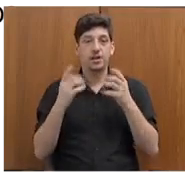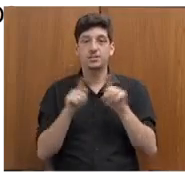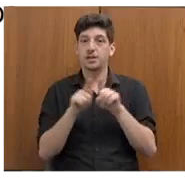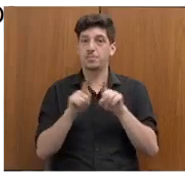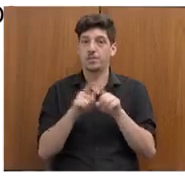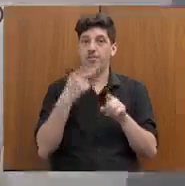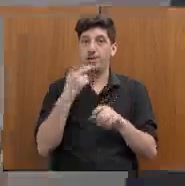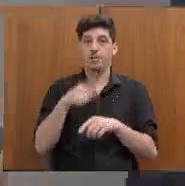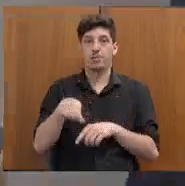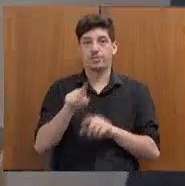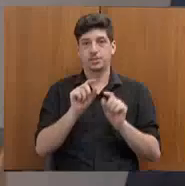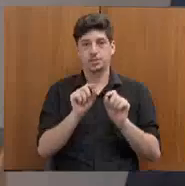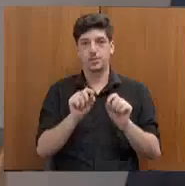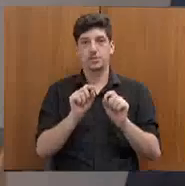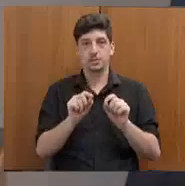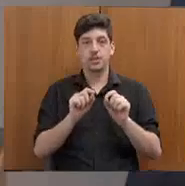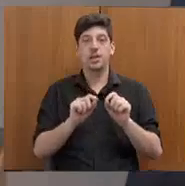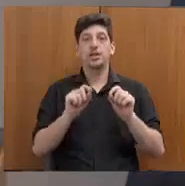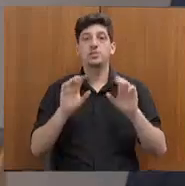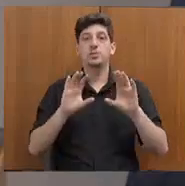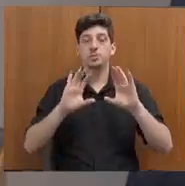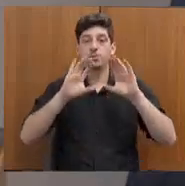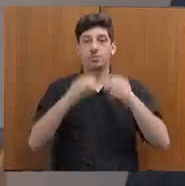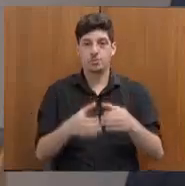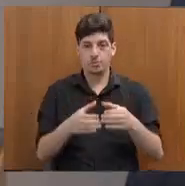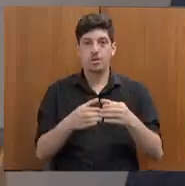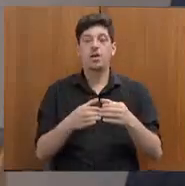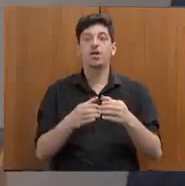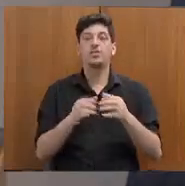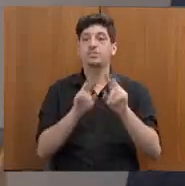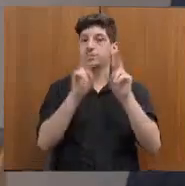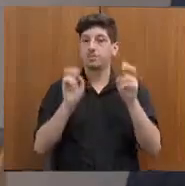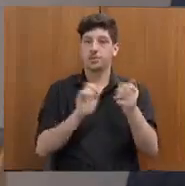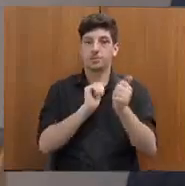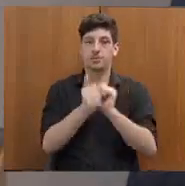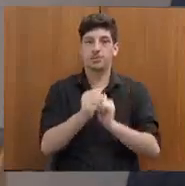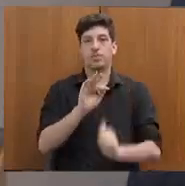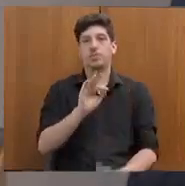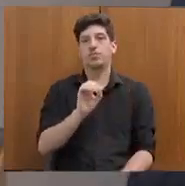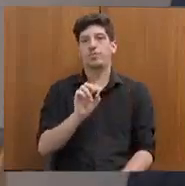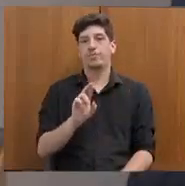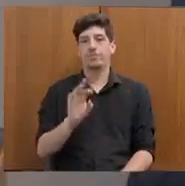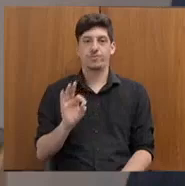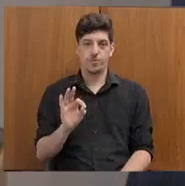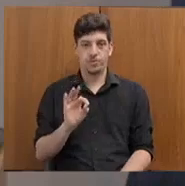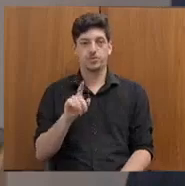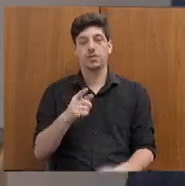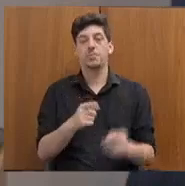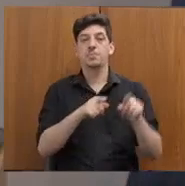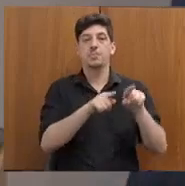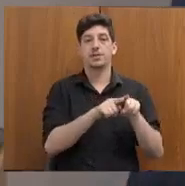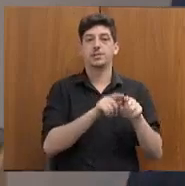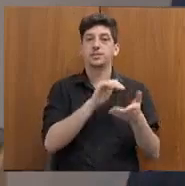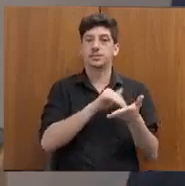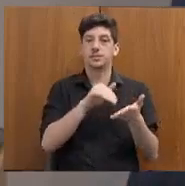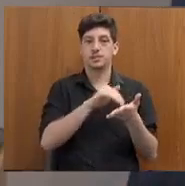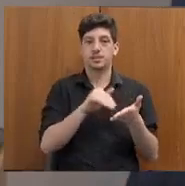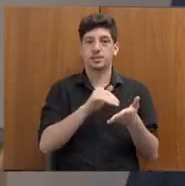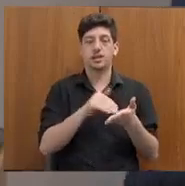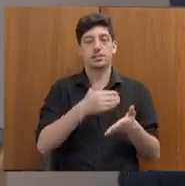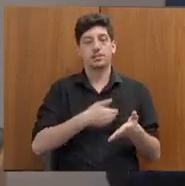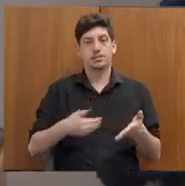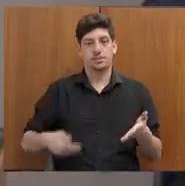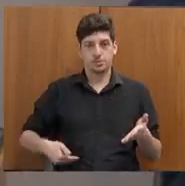uma observação do Fórum de Temática Esportiva Forte, que é uma parceria entre a Secretaria Estadual